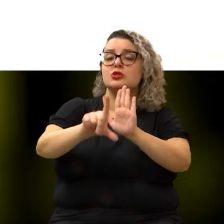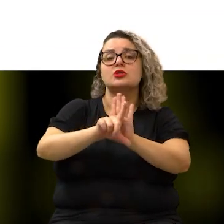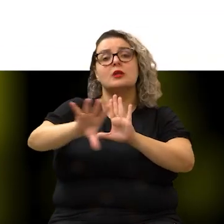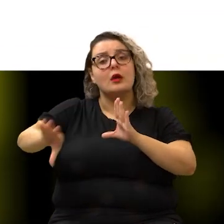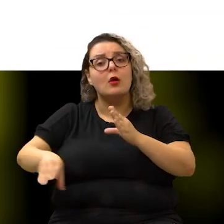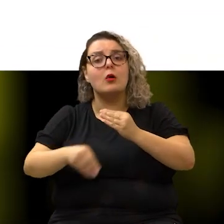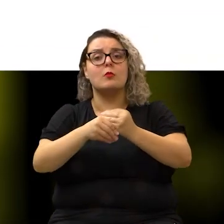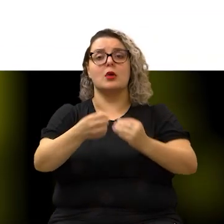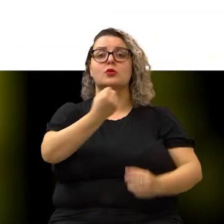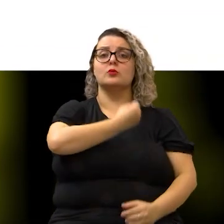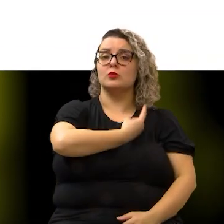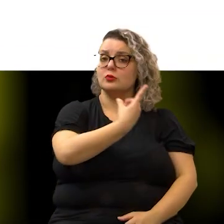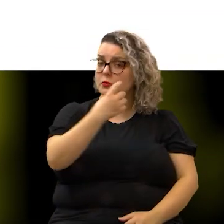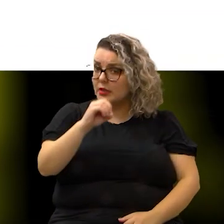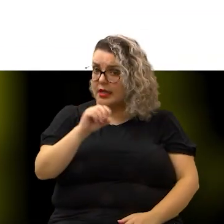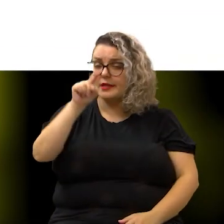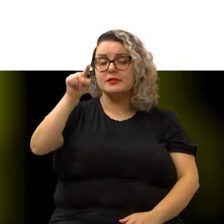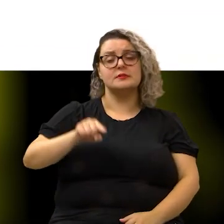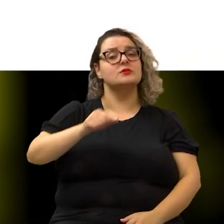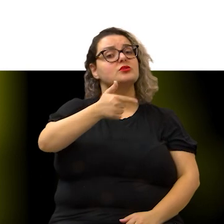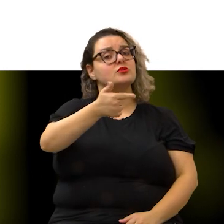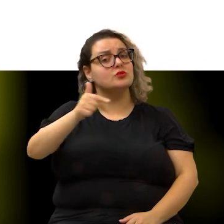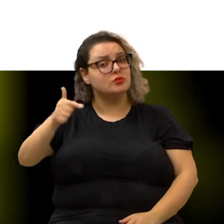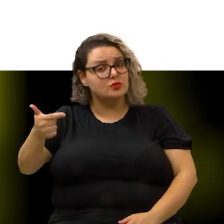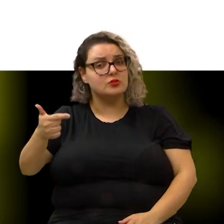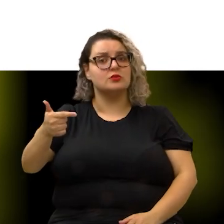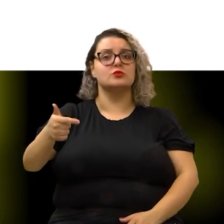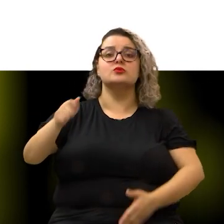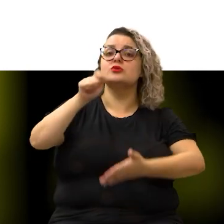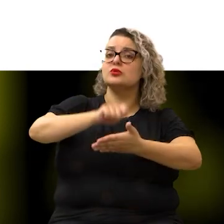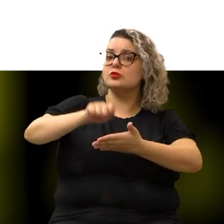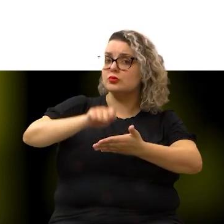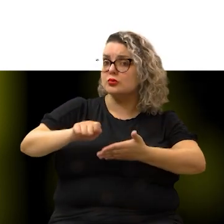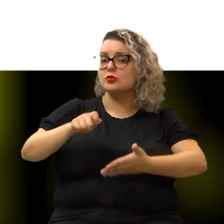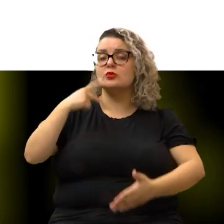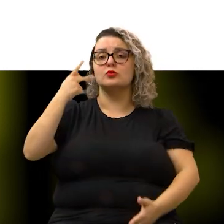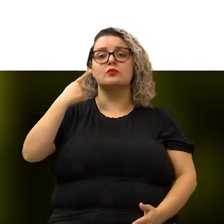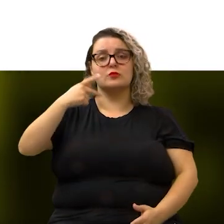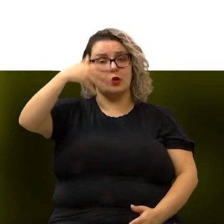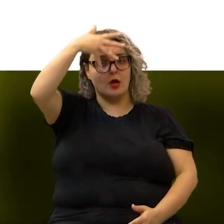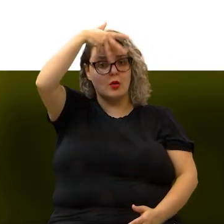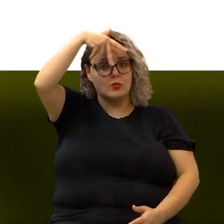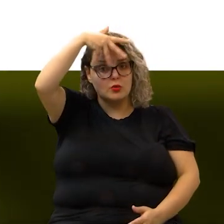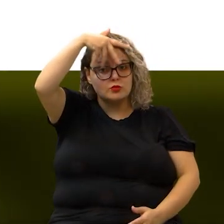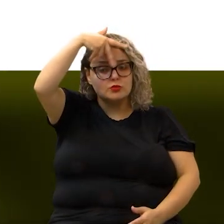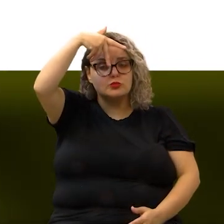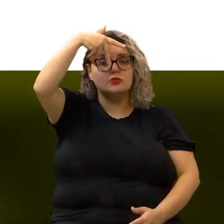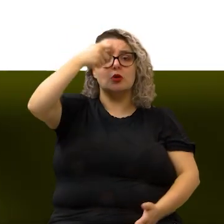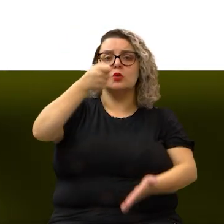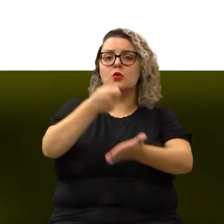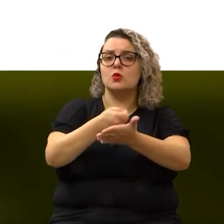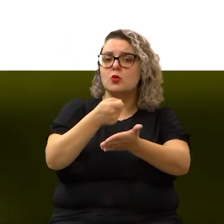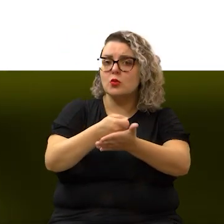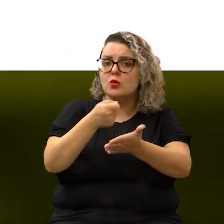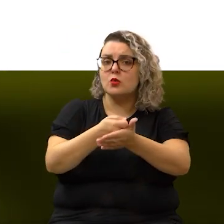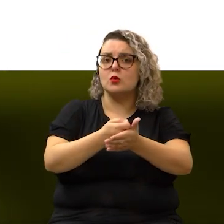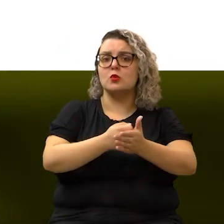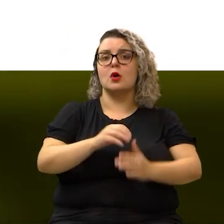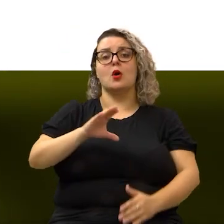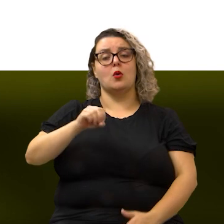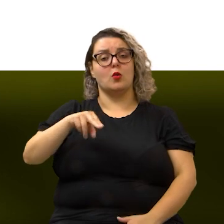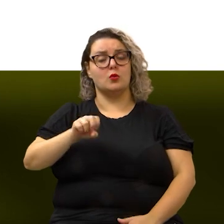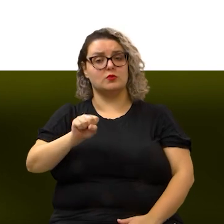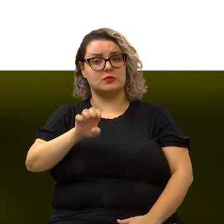Projeto de Lei Complementar número 10 de 2022, de autoria do vereador Rodrigo da Farmadique, que